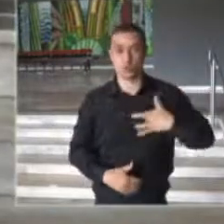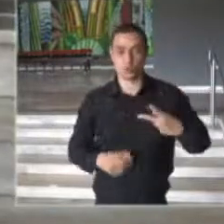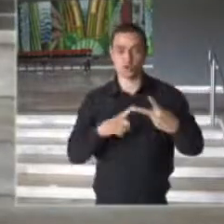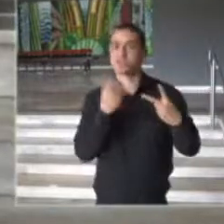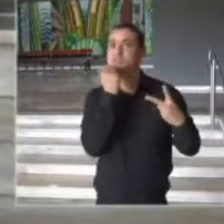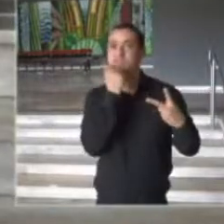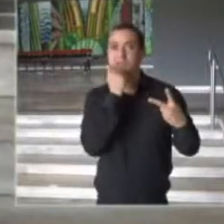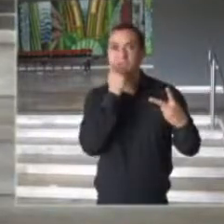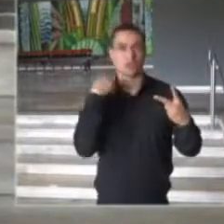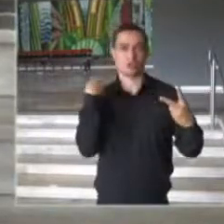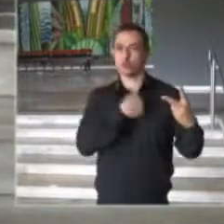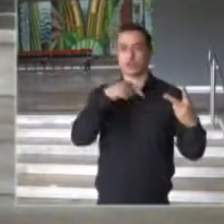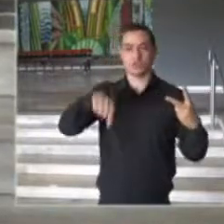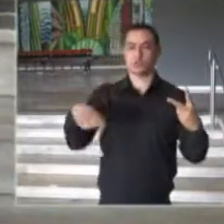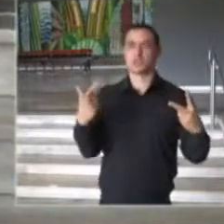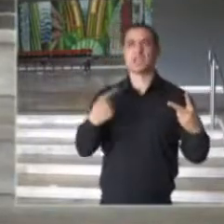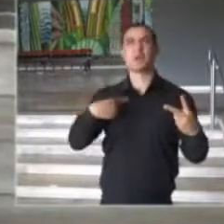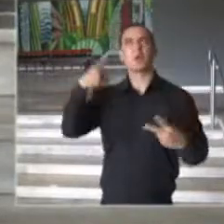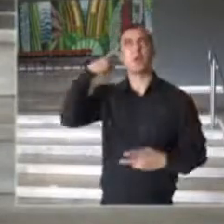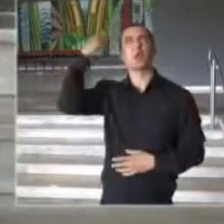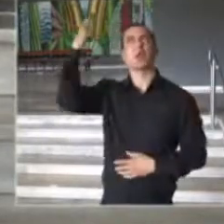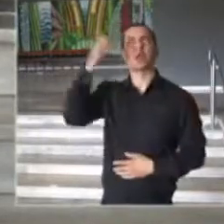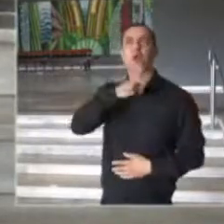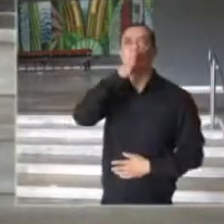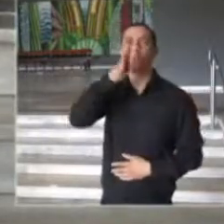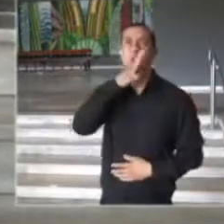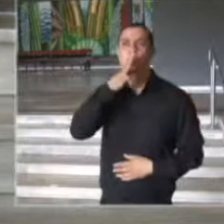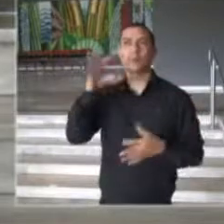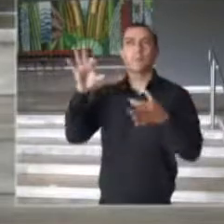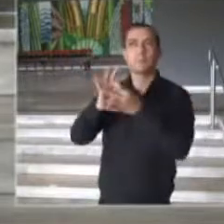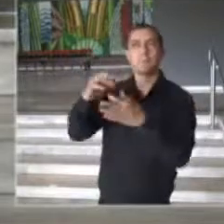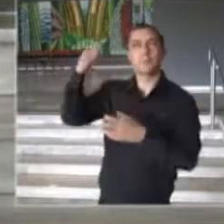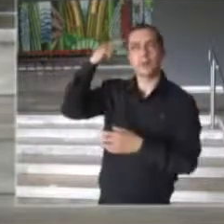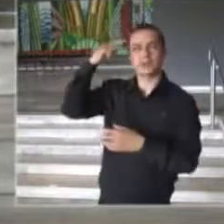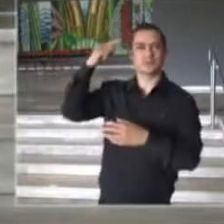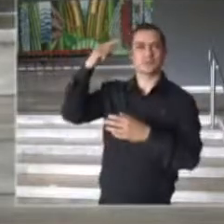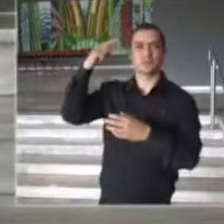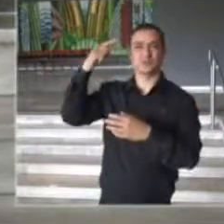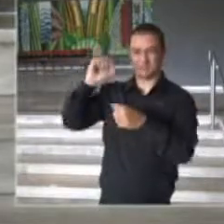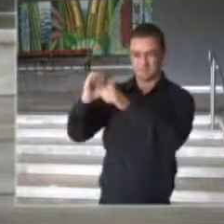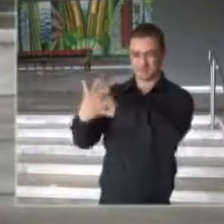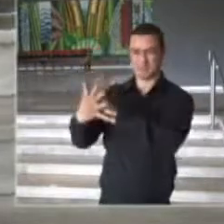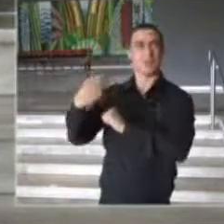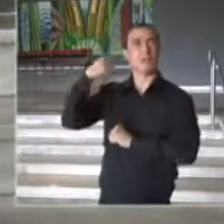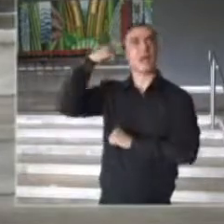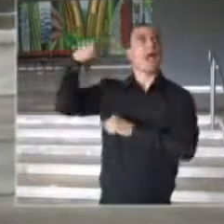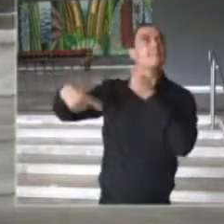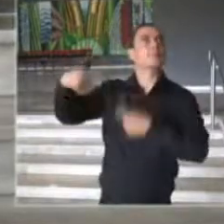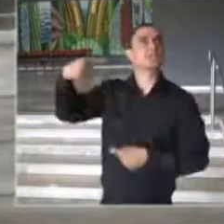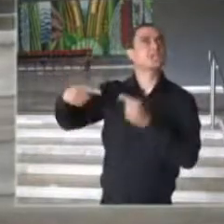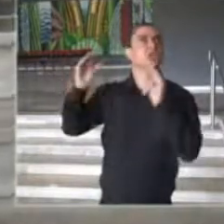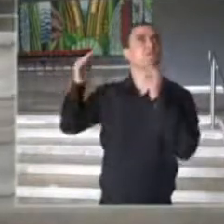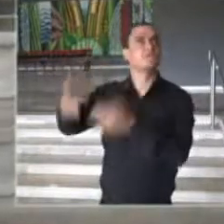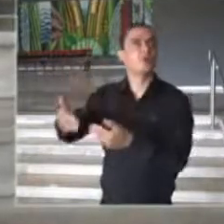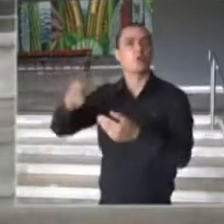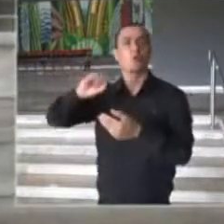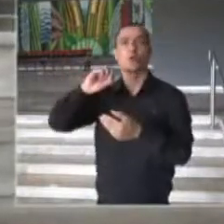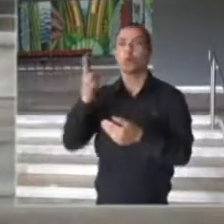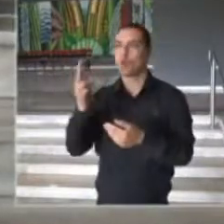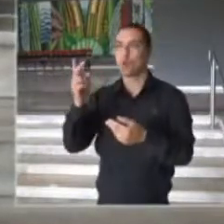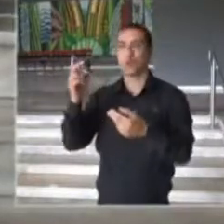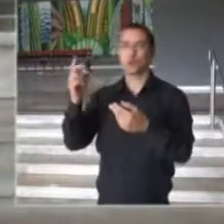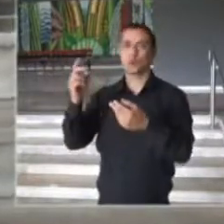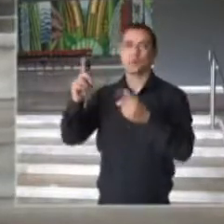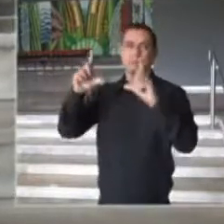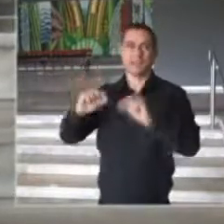nós não fazemos deliberações vinculadas ao combate à pandemia de ordem política ou eleitoral e